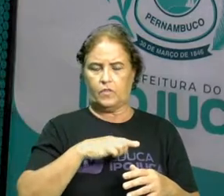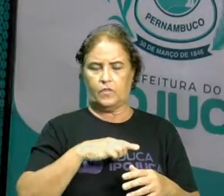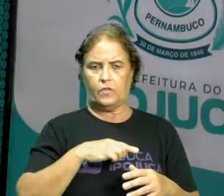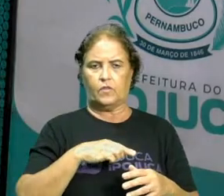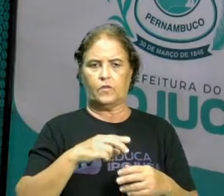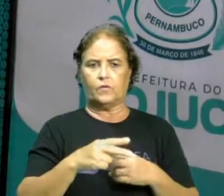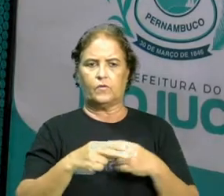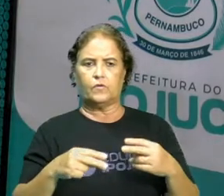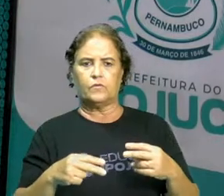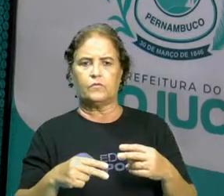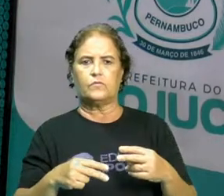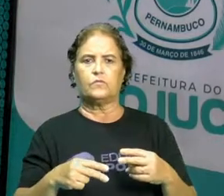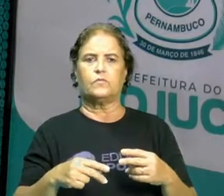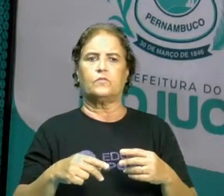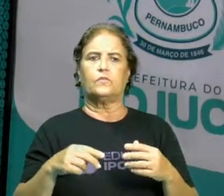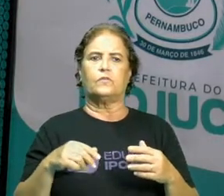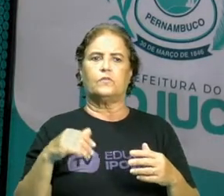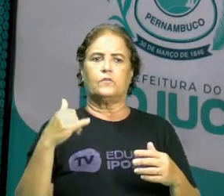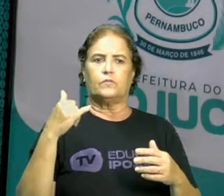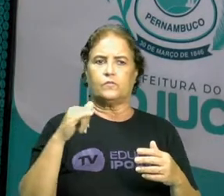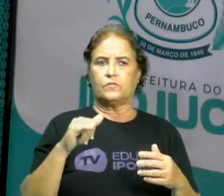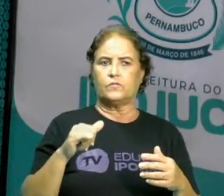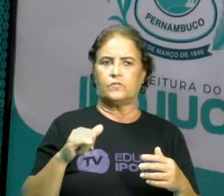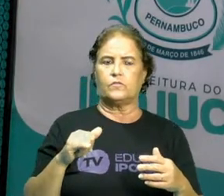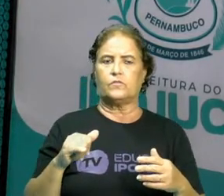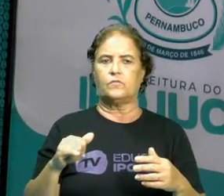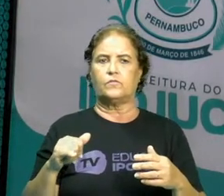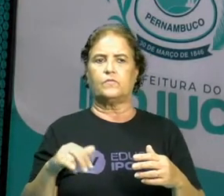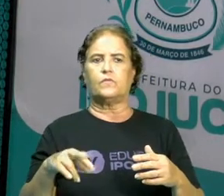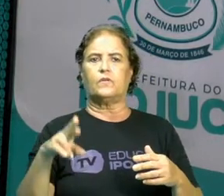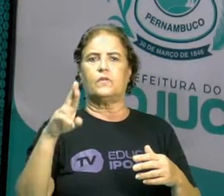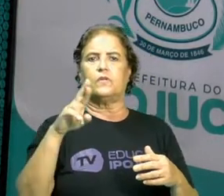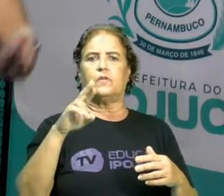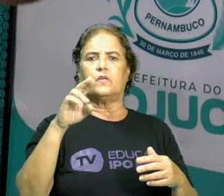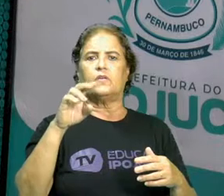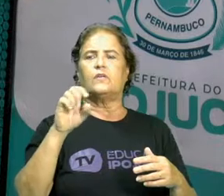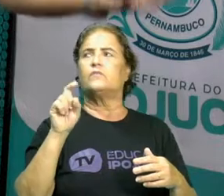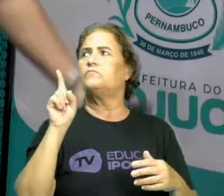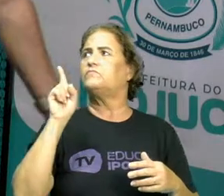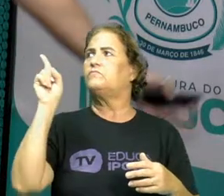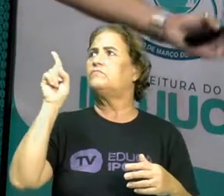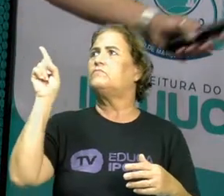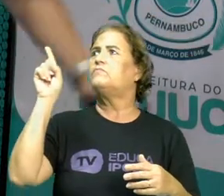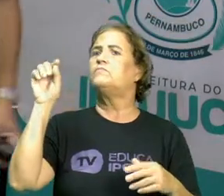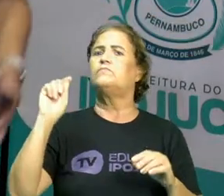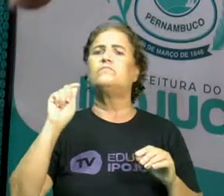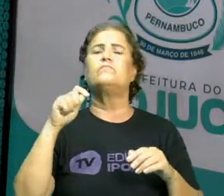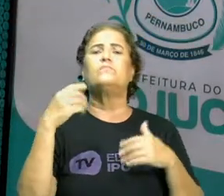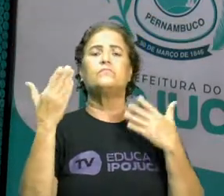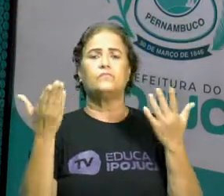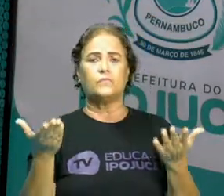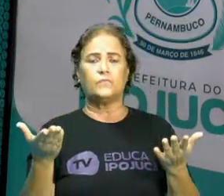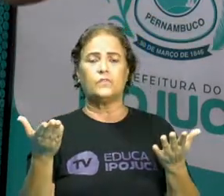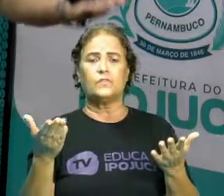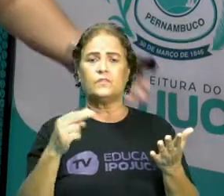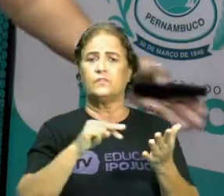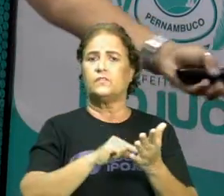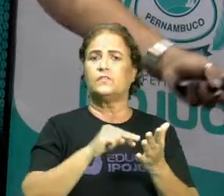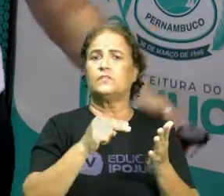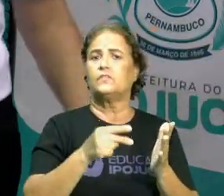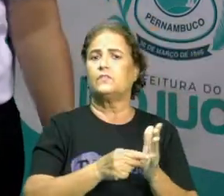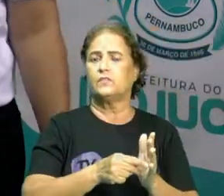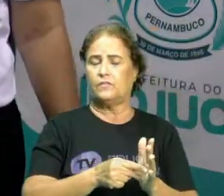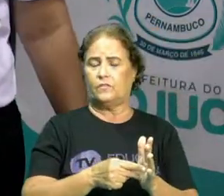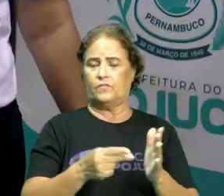que são os aparelhos resistivos. Que danado é isso, professora? Lá vem de novo a senhora